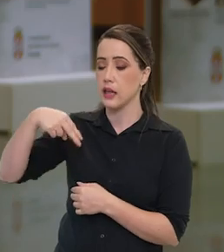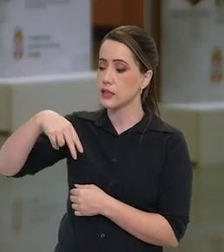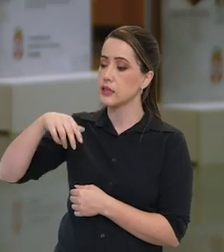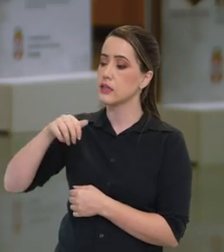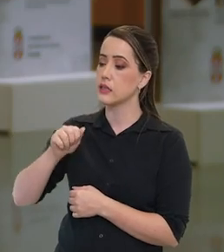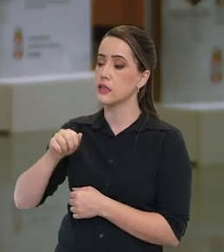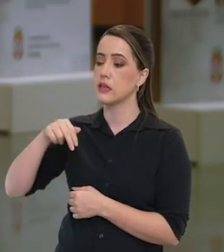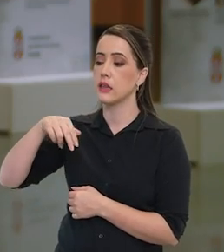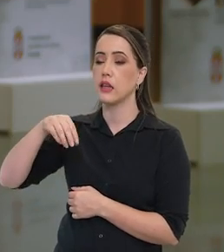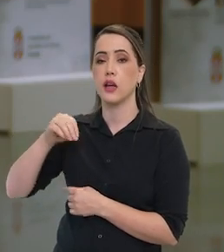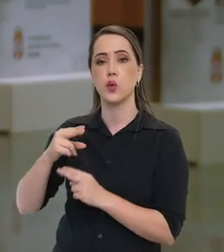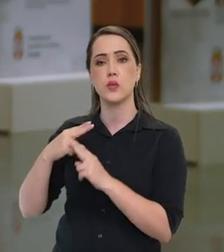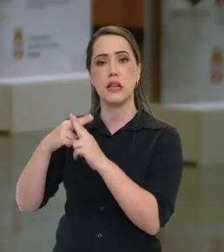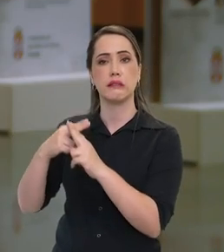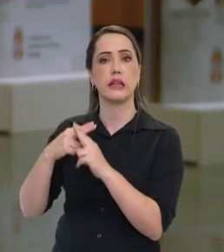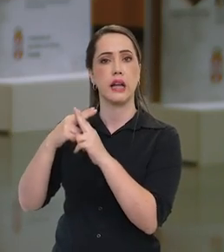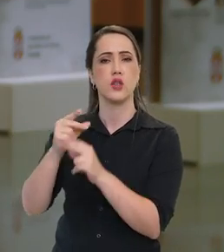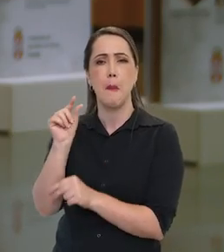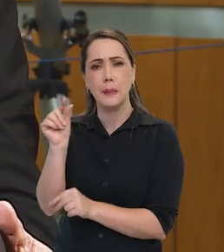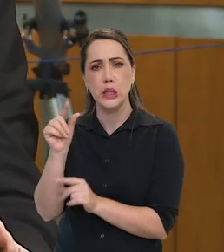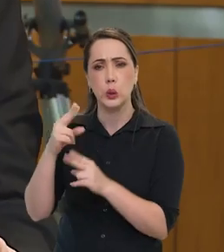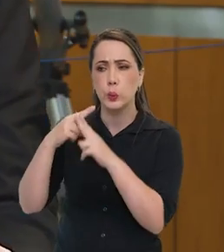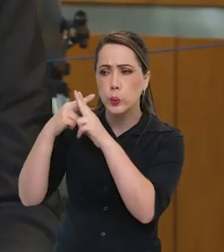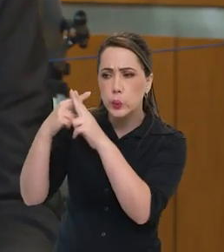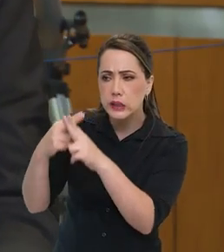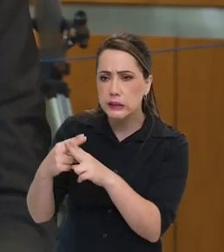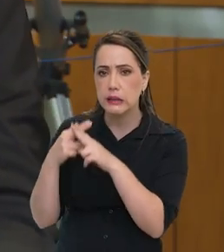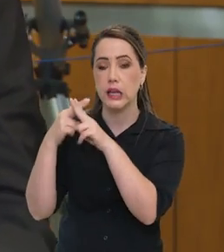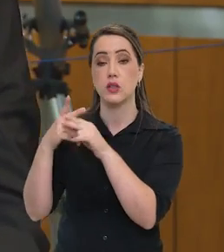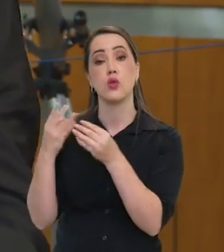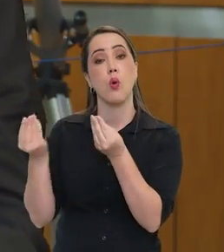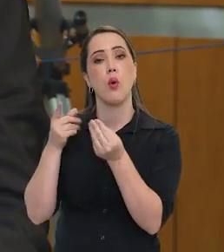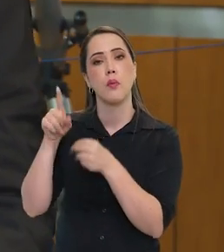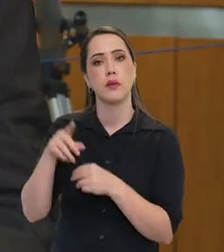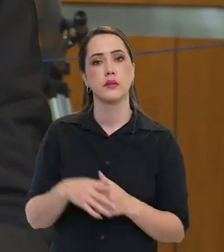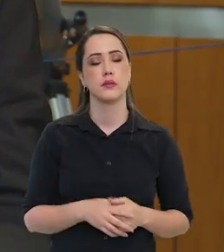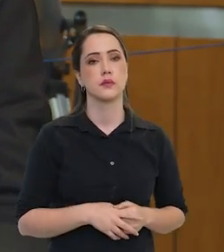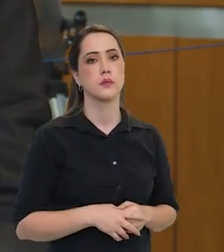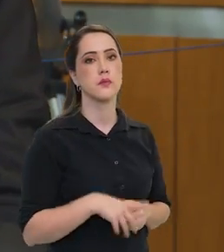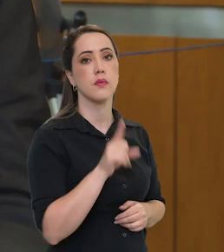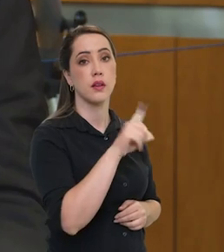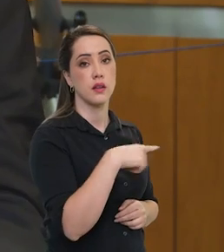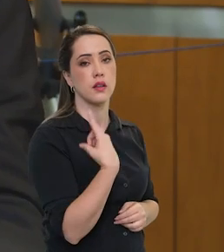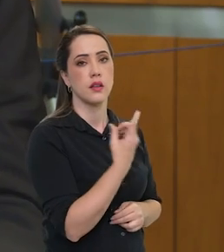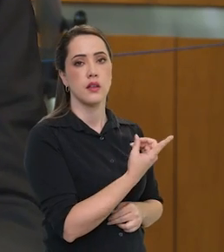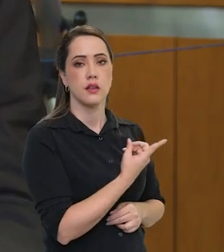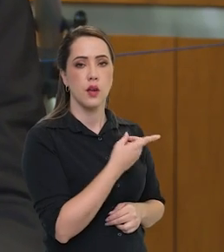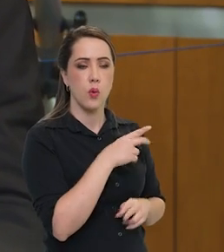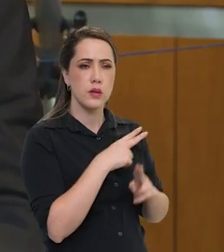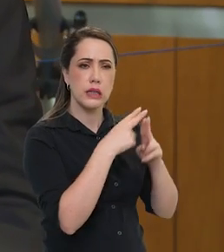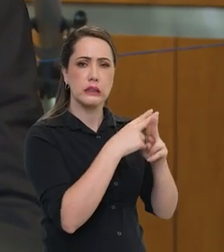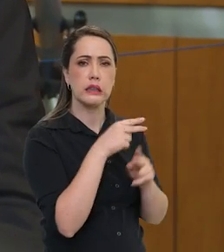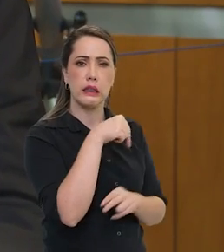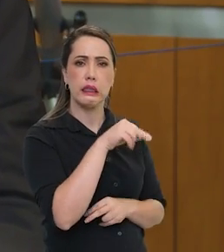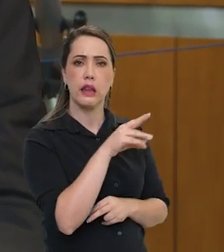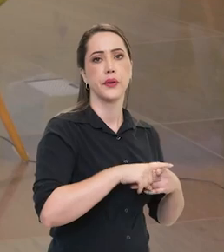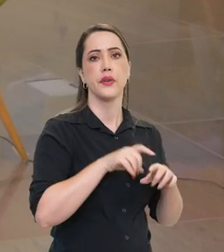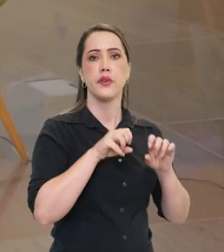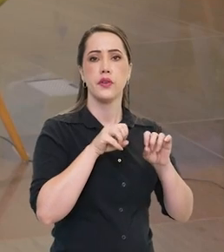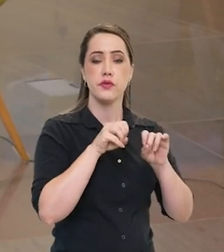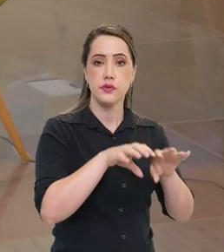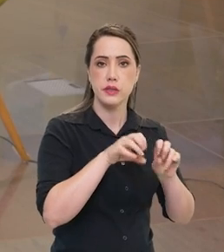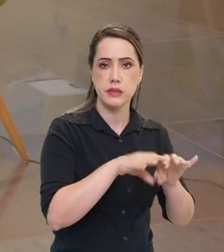nanossatélites. O Brasil está se destacando nesse setor. O Brasil tem uma área bastante grande de nanossatélites, eles são muito importantes em vários nichos.